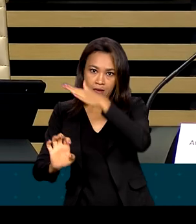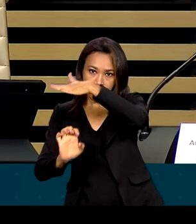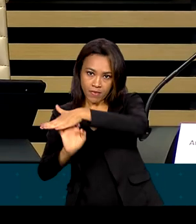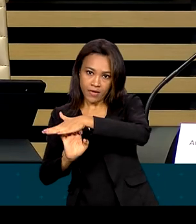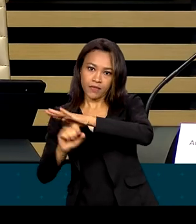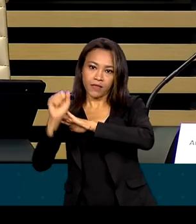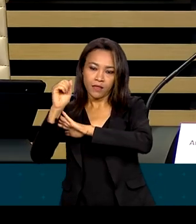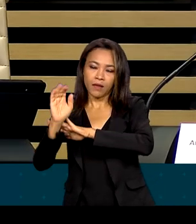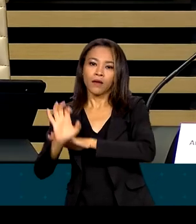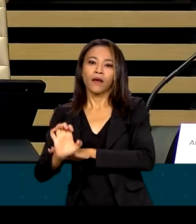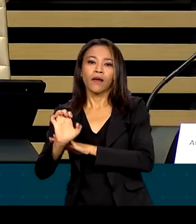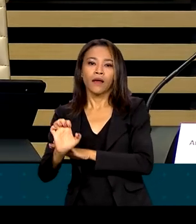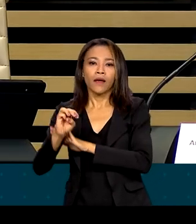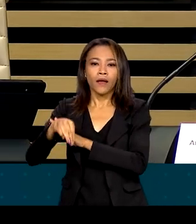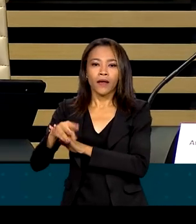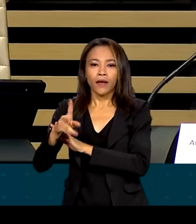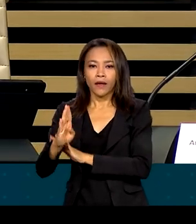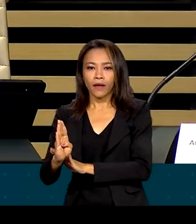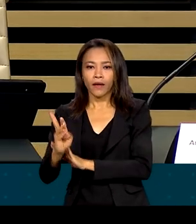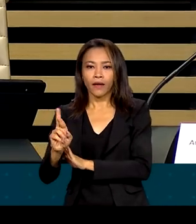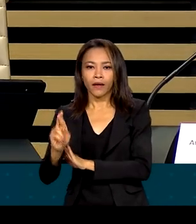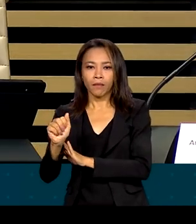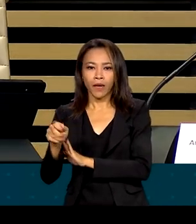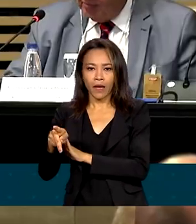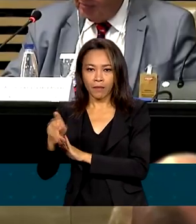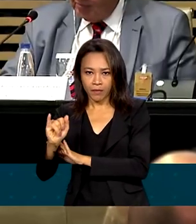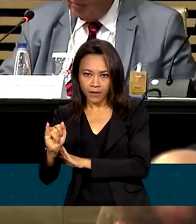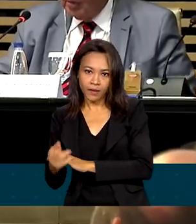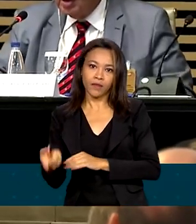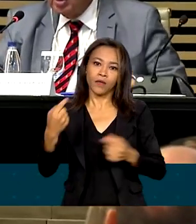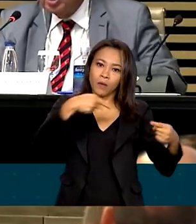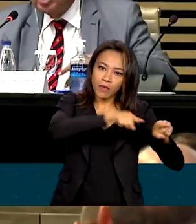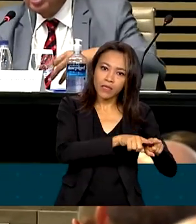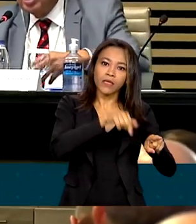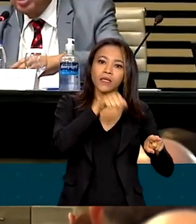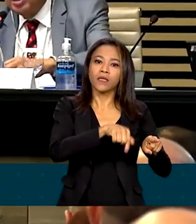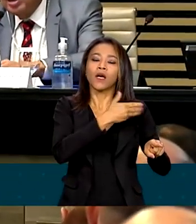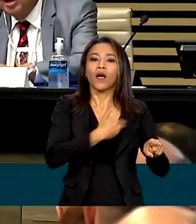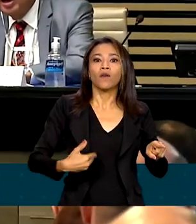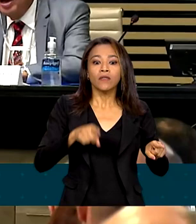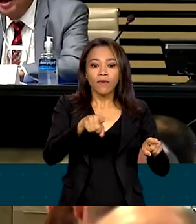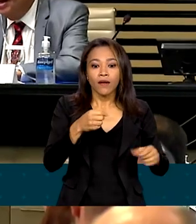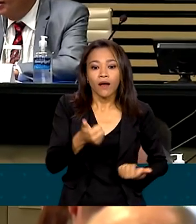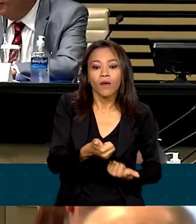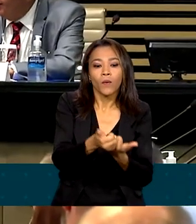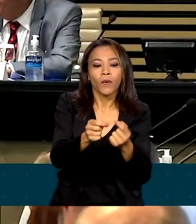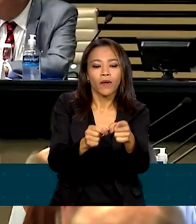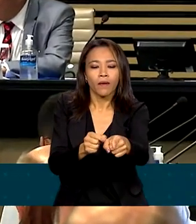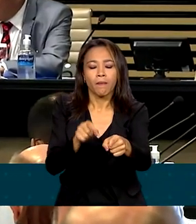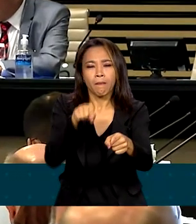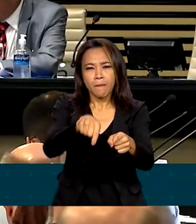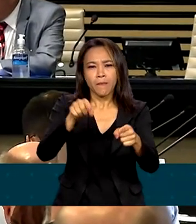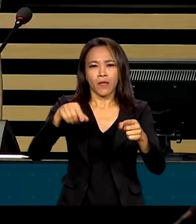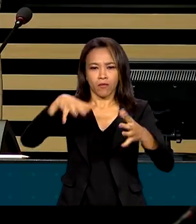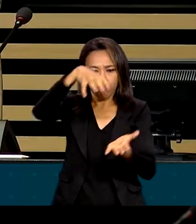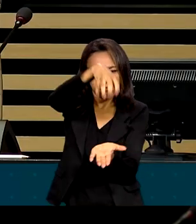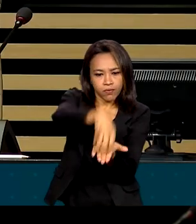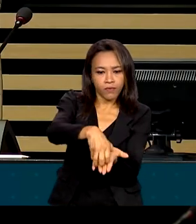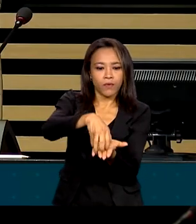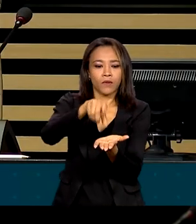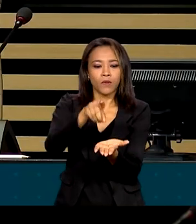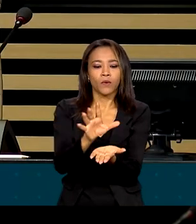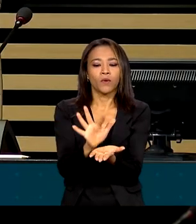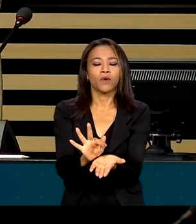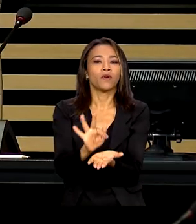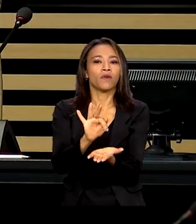BNDES apresentaram a segunda fase do Inova Mais para representantes da indústria na sede da Fiesp em São Paulo. O